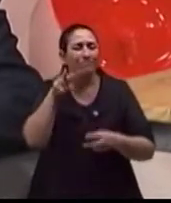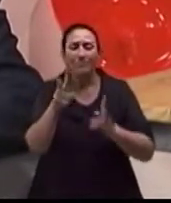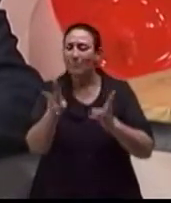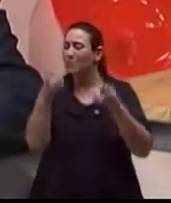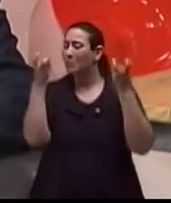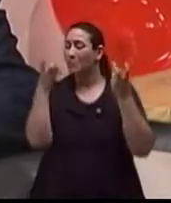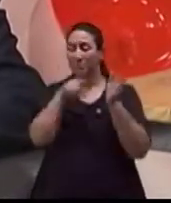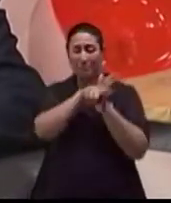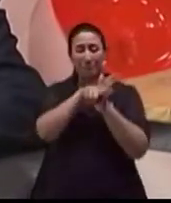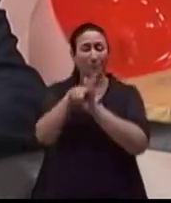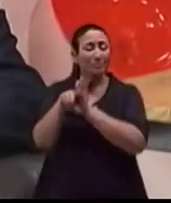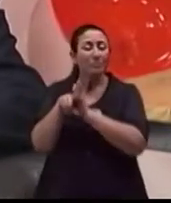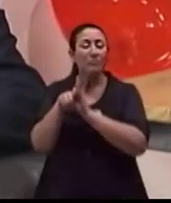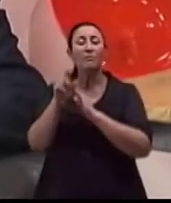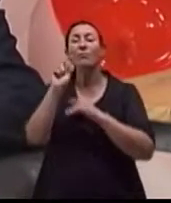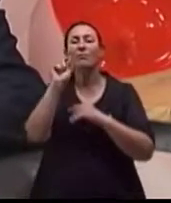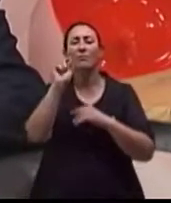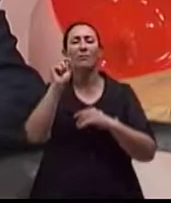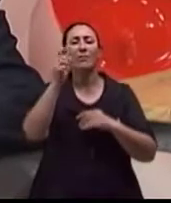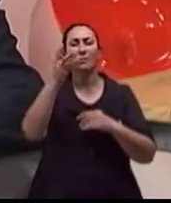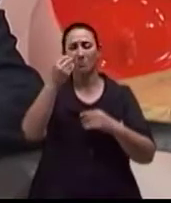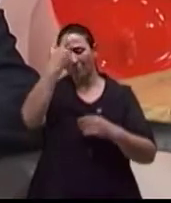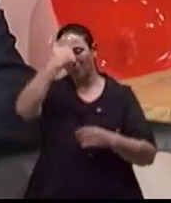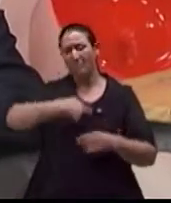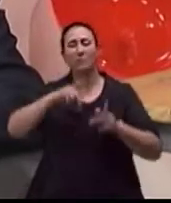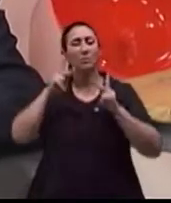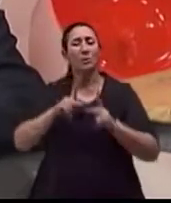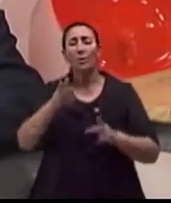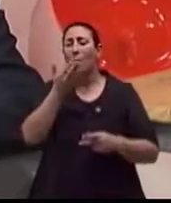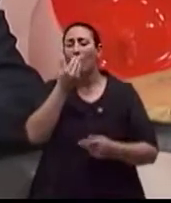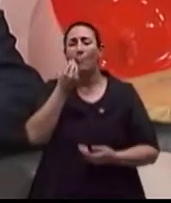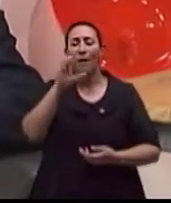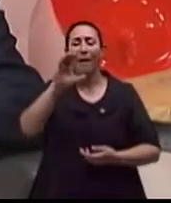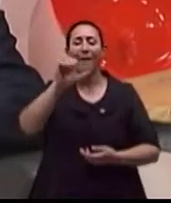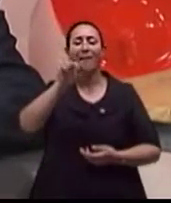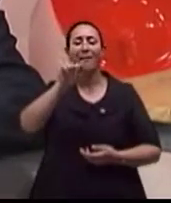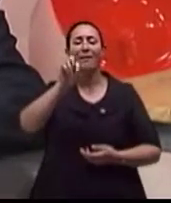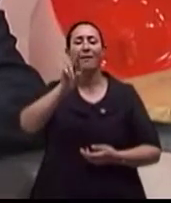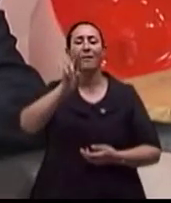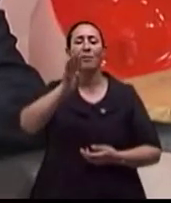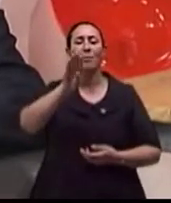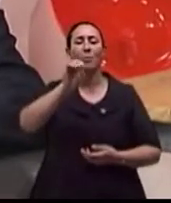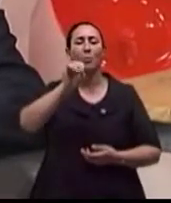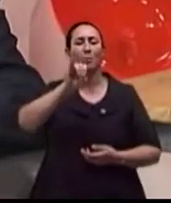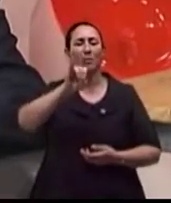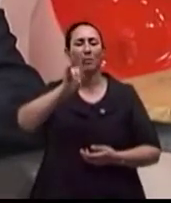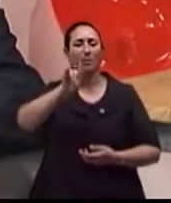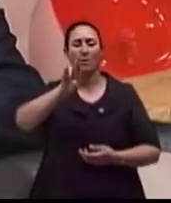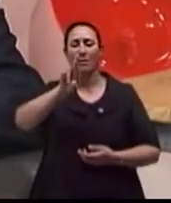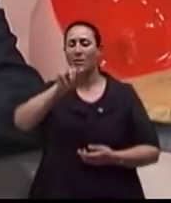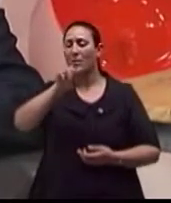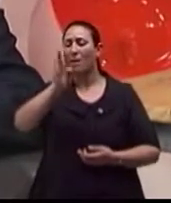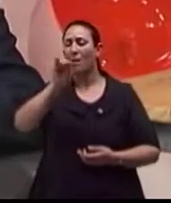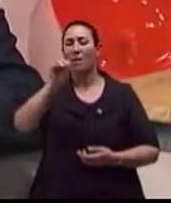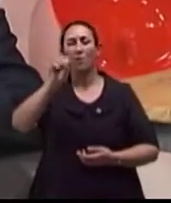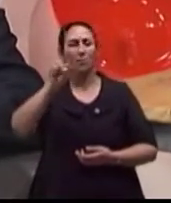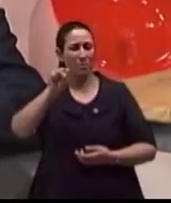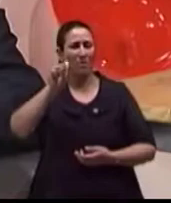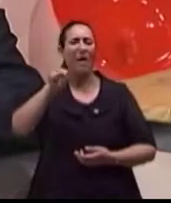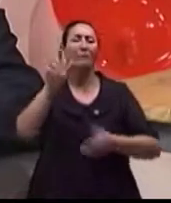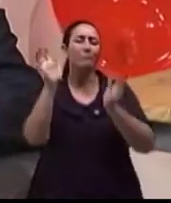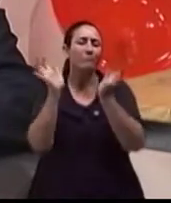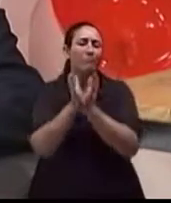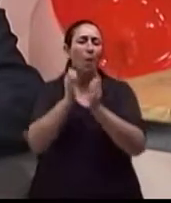é o carboidrato da nossa dieta, o carboidrato vem fazendo muito mal para nós. Inclusive, já tem pesquisas